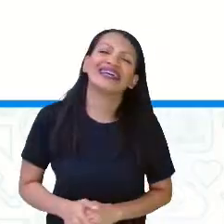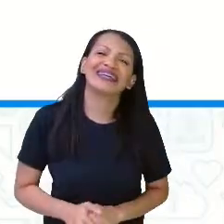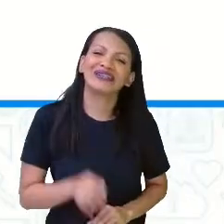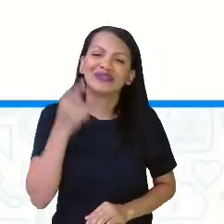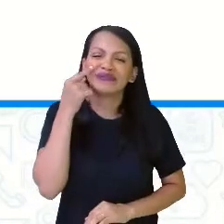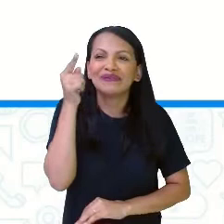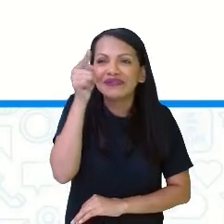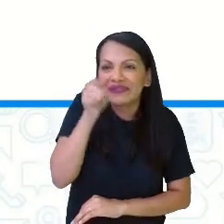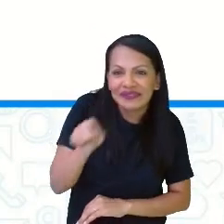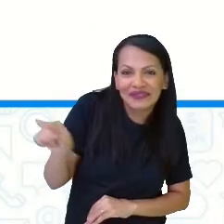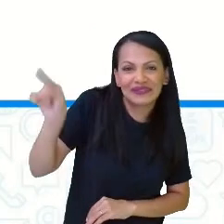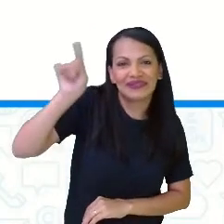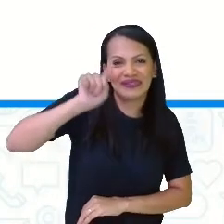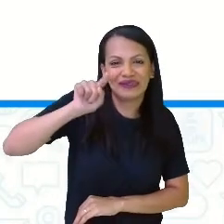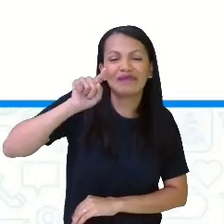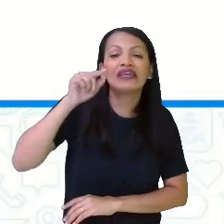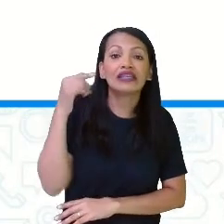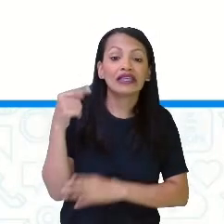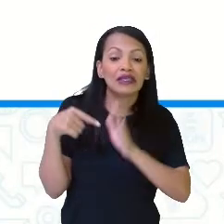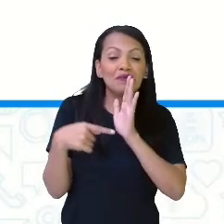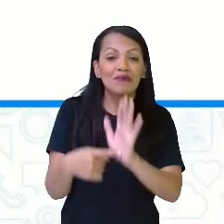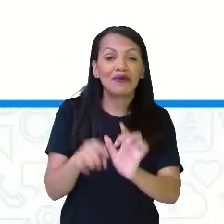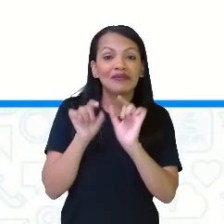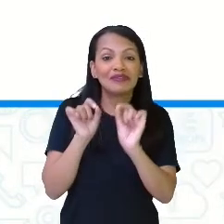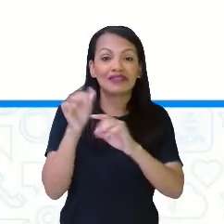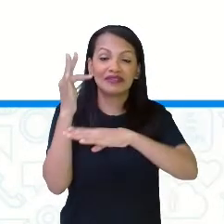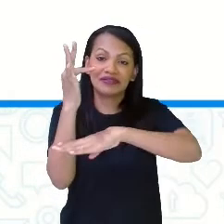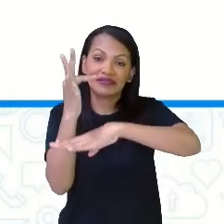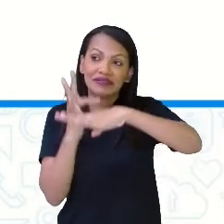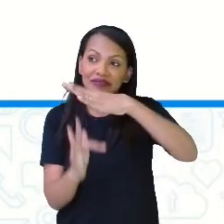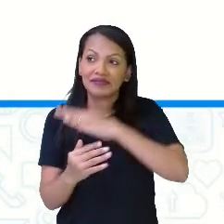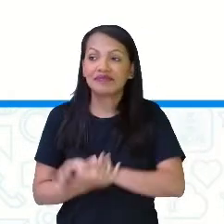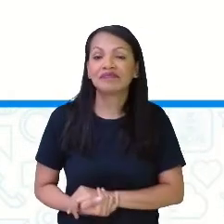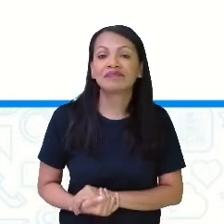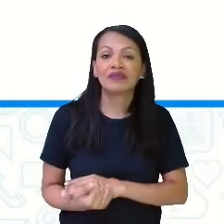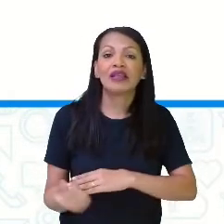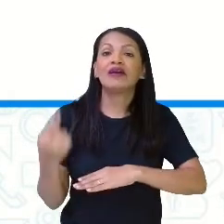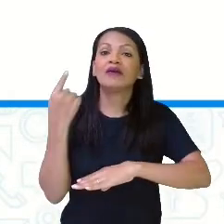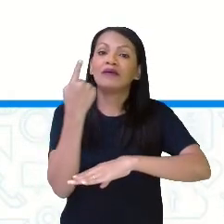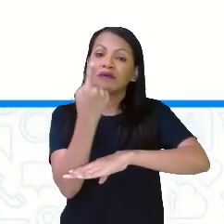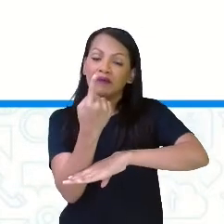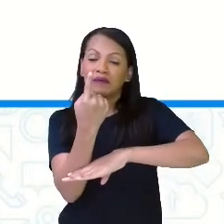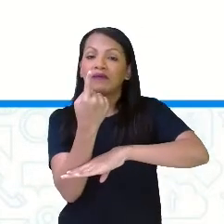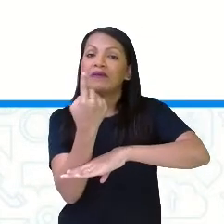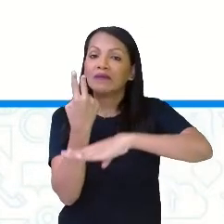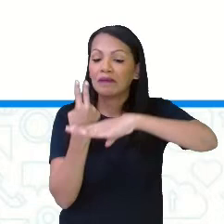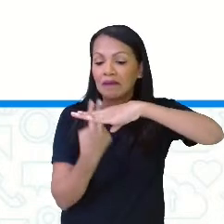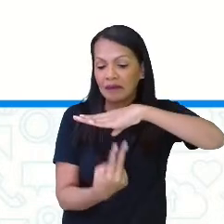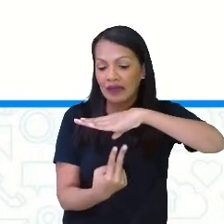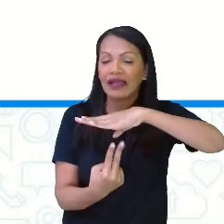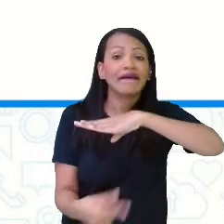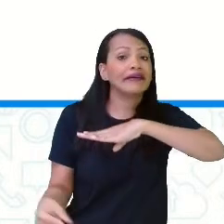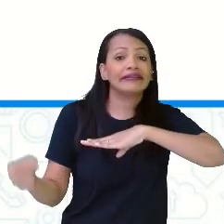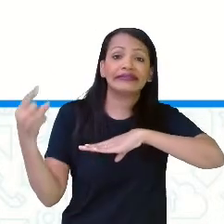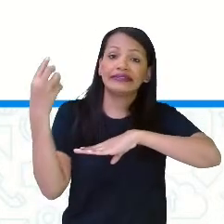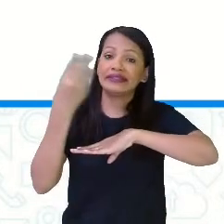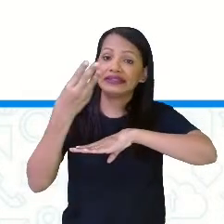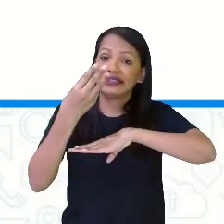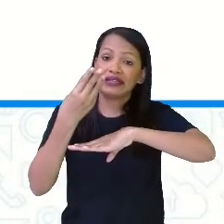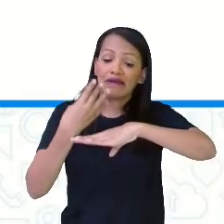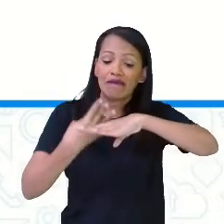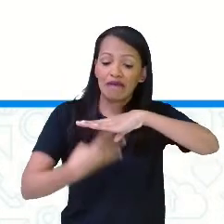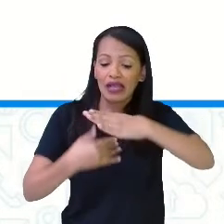números que estão indicando aí, fração. Ó, um meio de xícara de açúcar, três quartos de xícara de